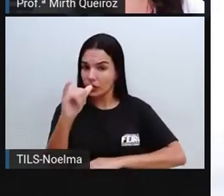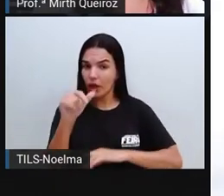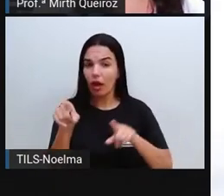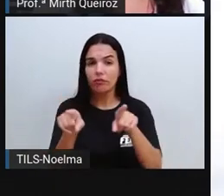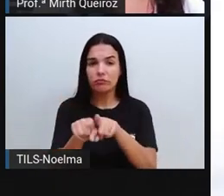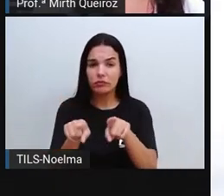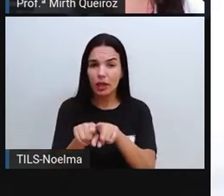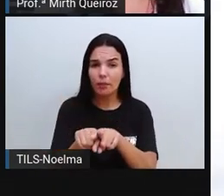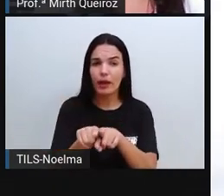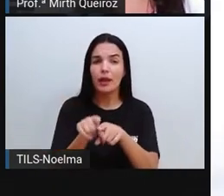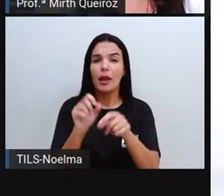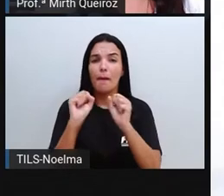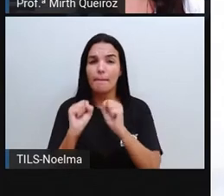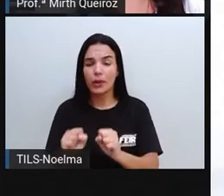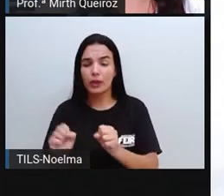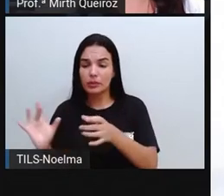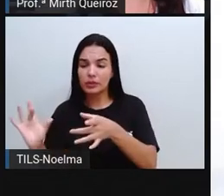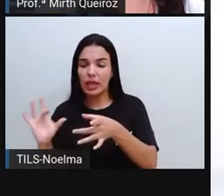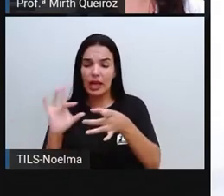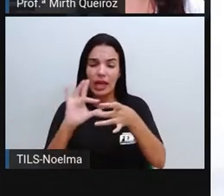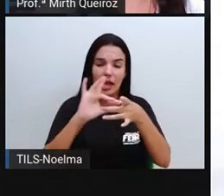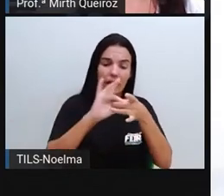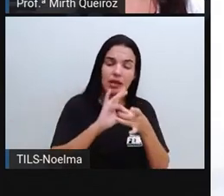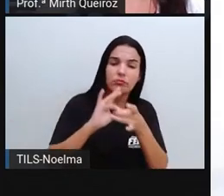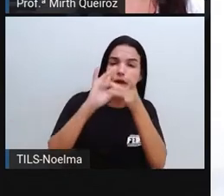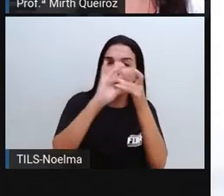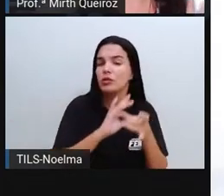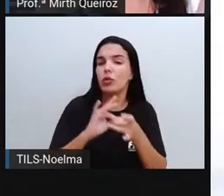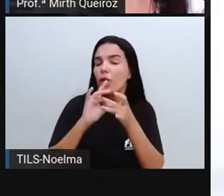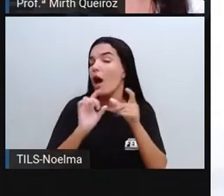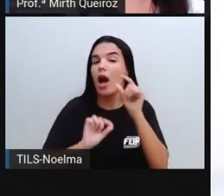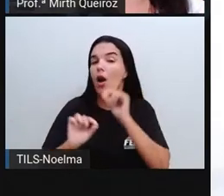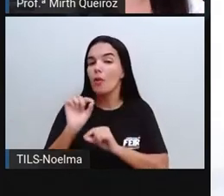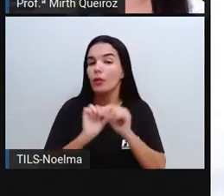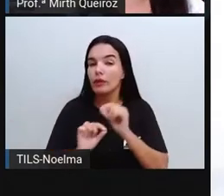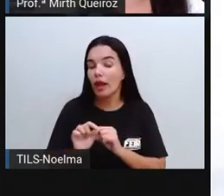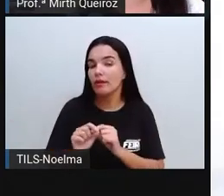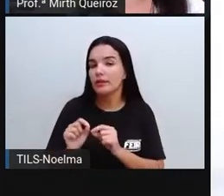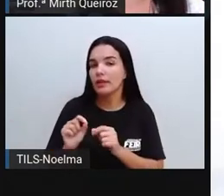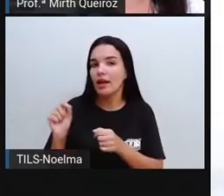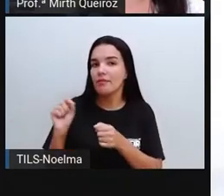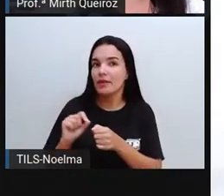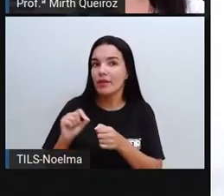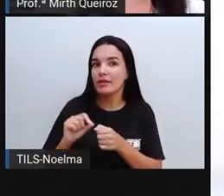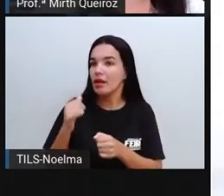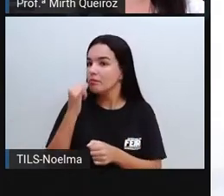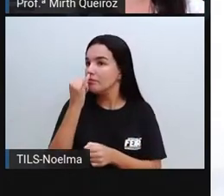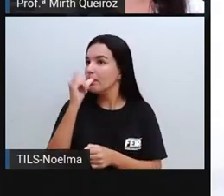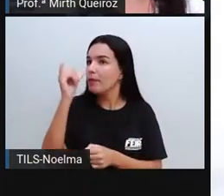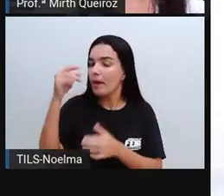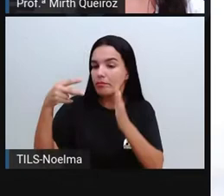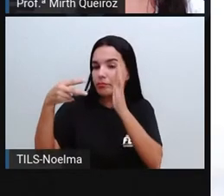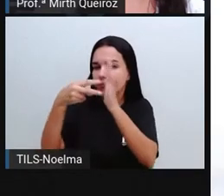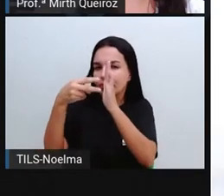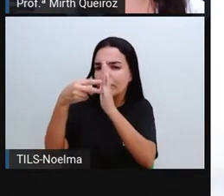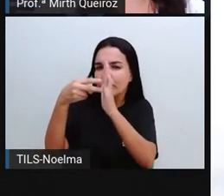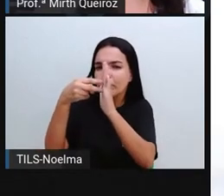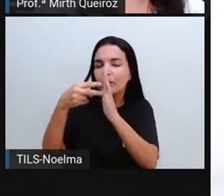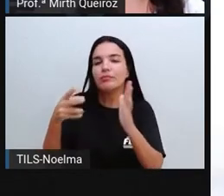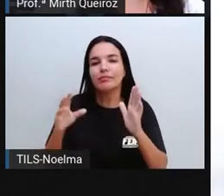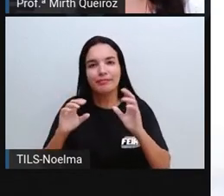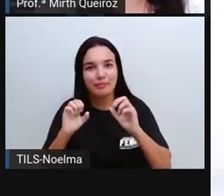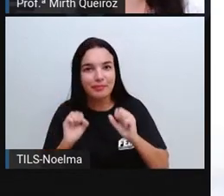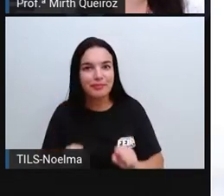no caso, essa energia voltada para a produção elétrica mesmo. Tem todo um trabalho ali para ser